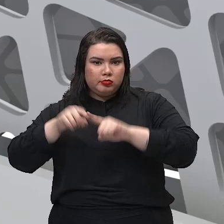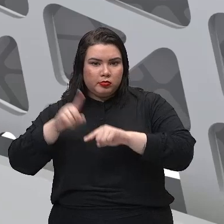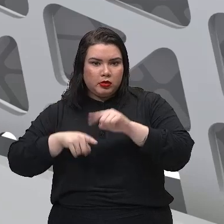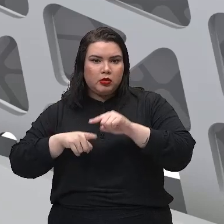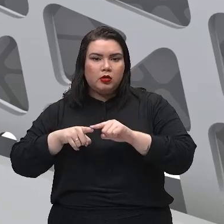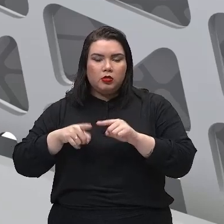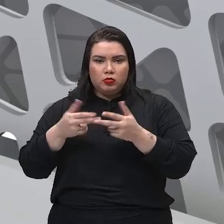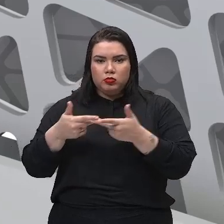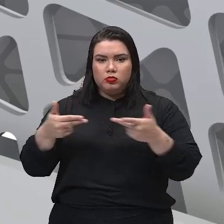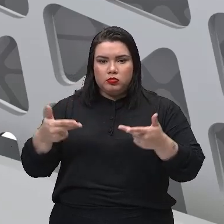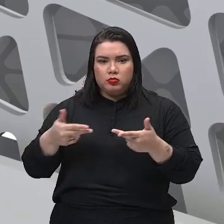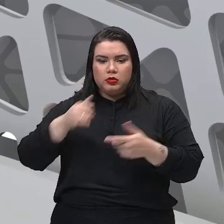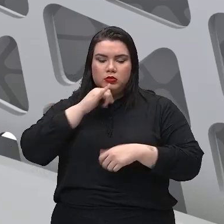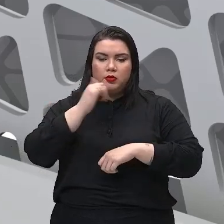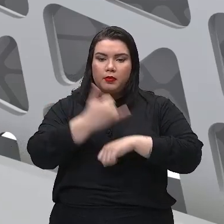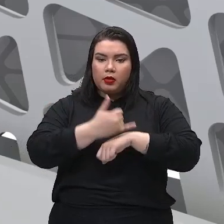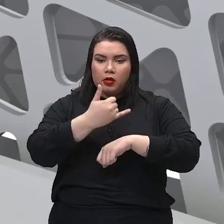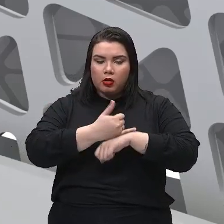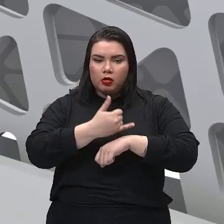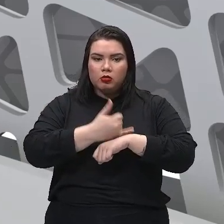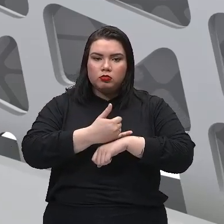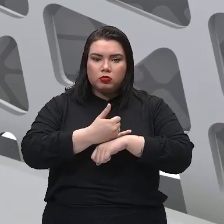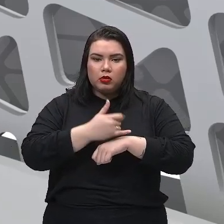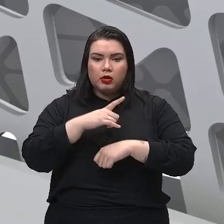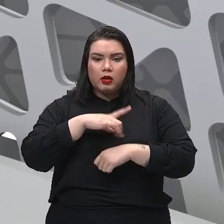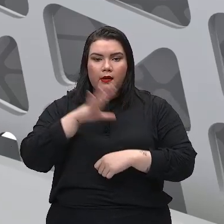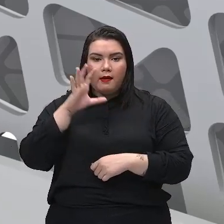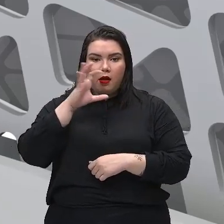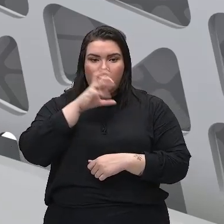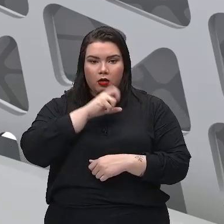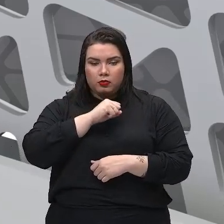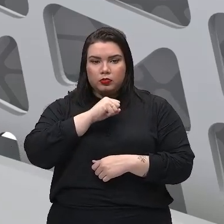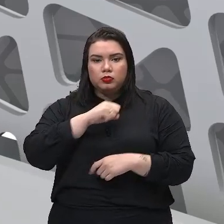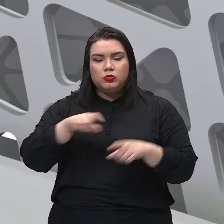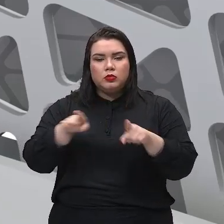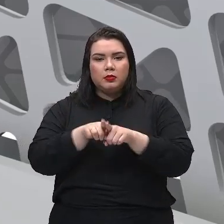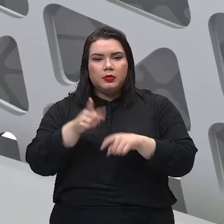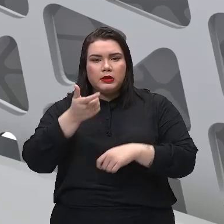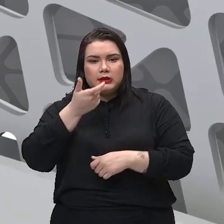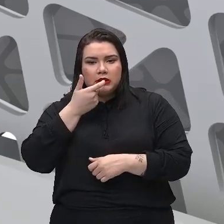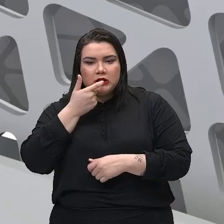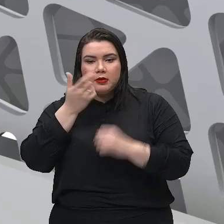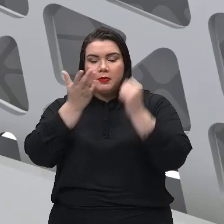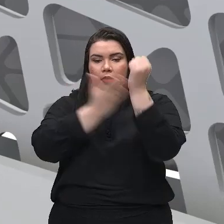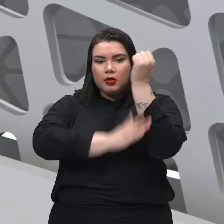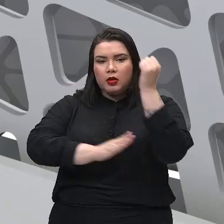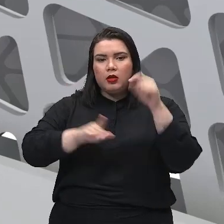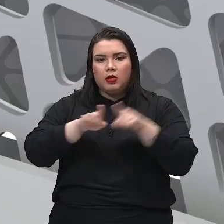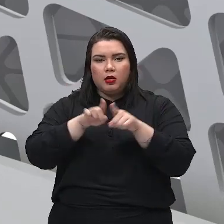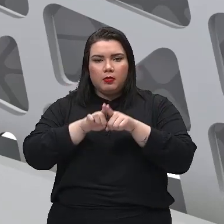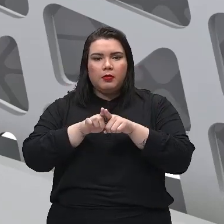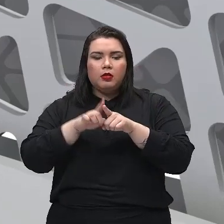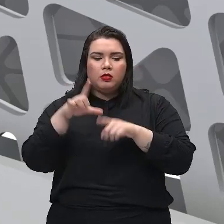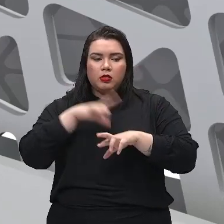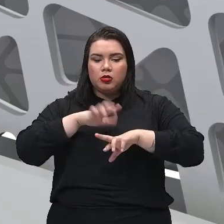os metais, né? Muito mais rápido, né? Os plásticos e madeiras também, eles vão tendo diferenças nessa